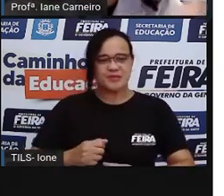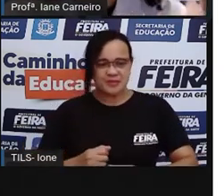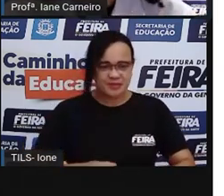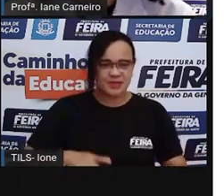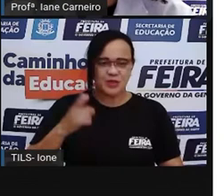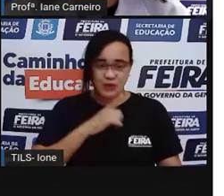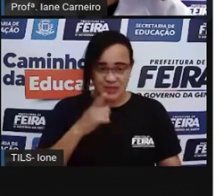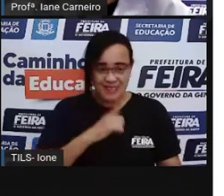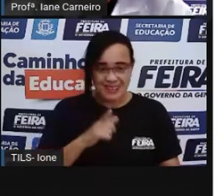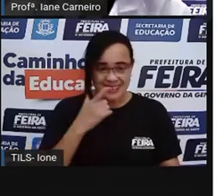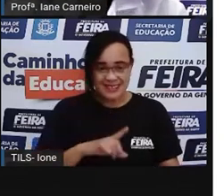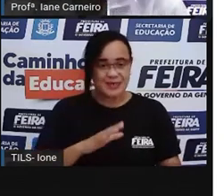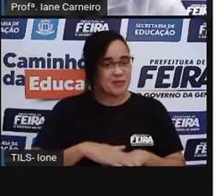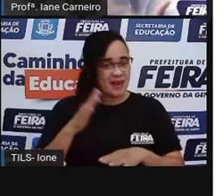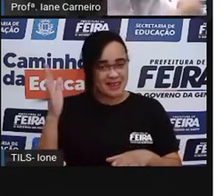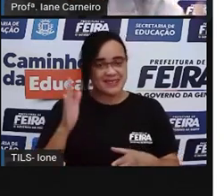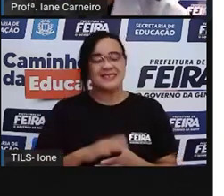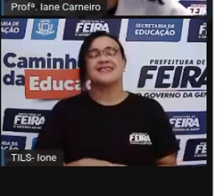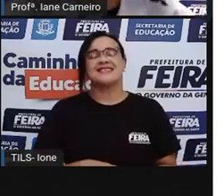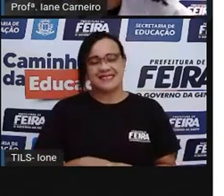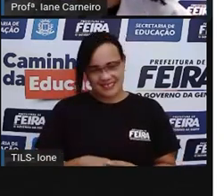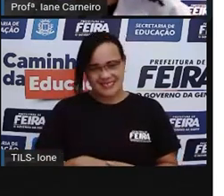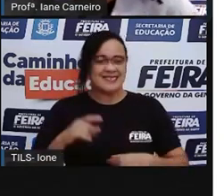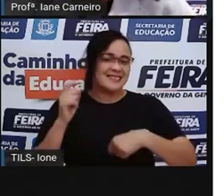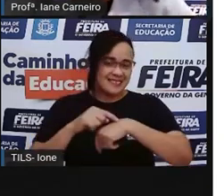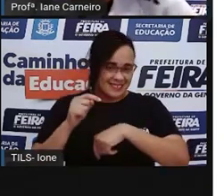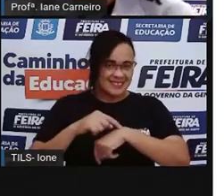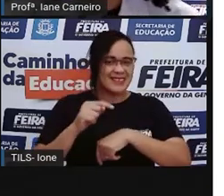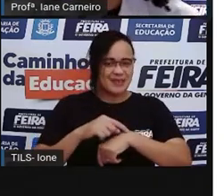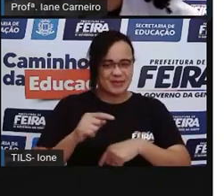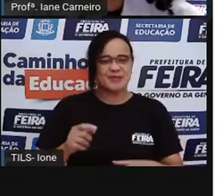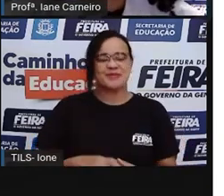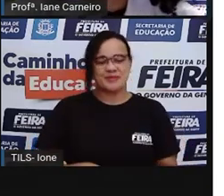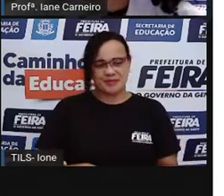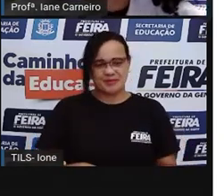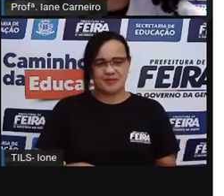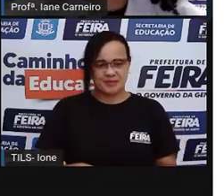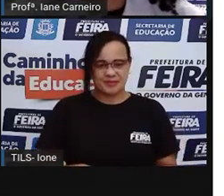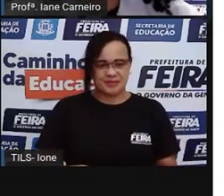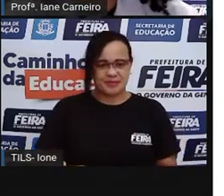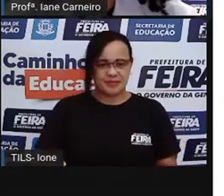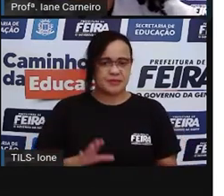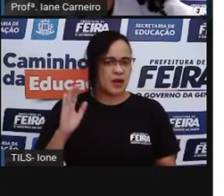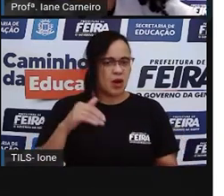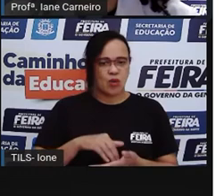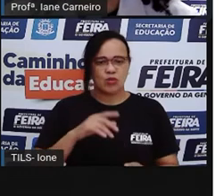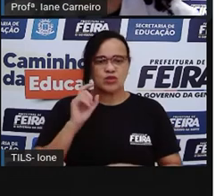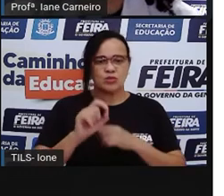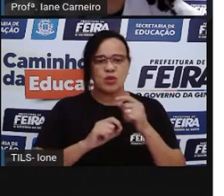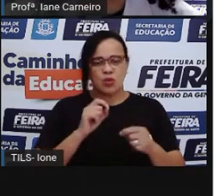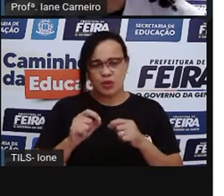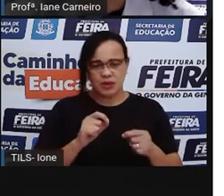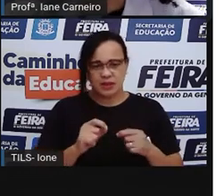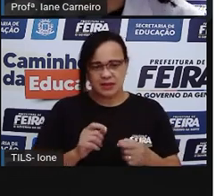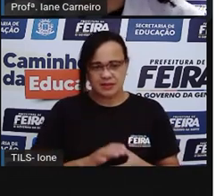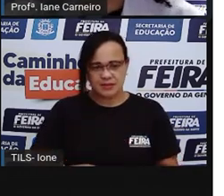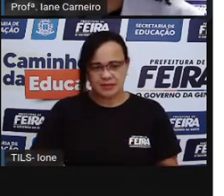girar, né? Ficar com o bambolê mais tempo na cintura. Essa última aqui é a bolinha de